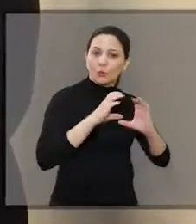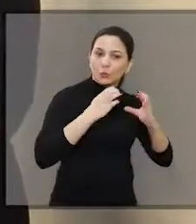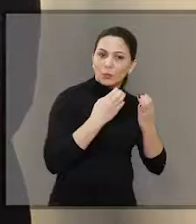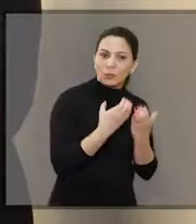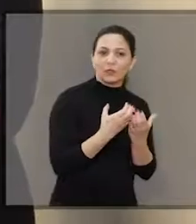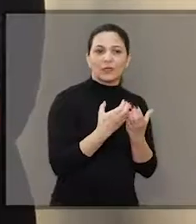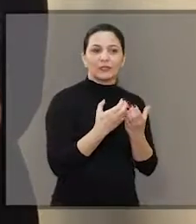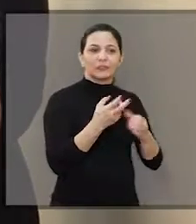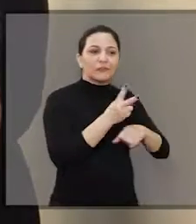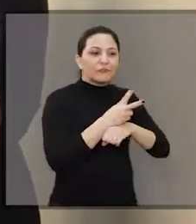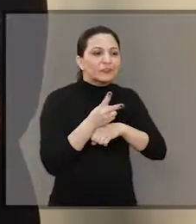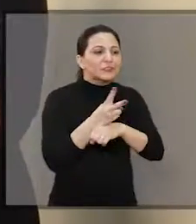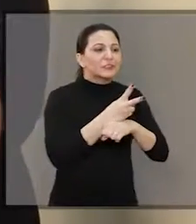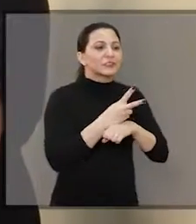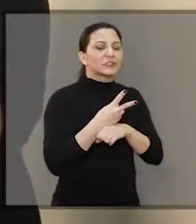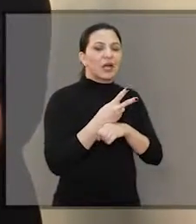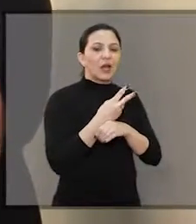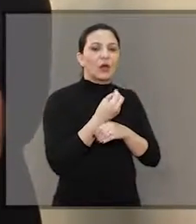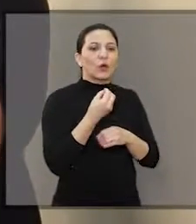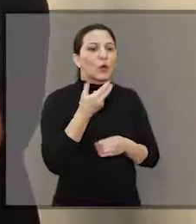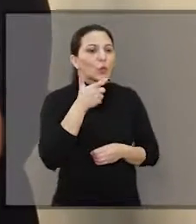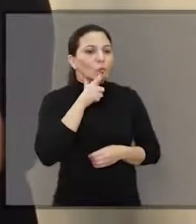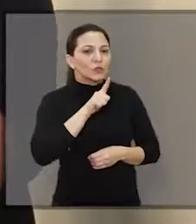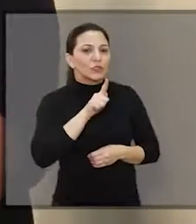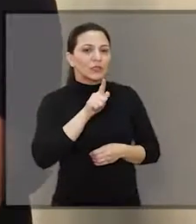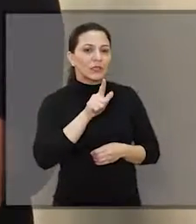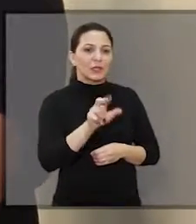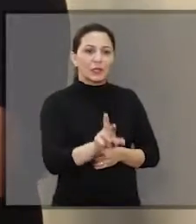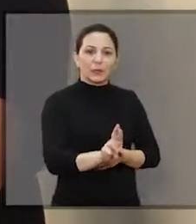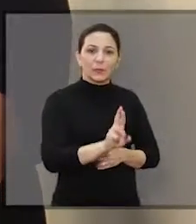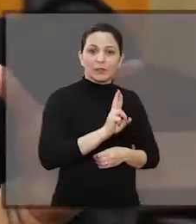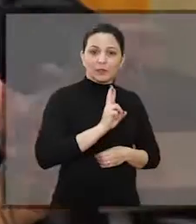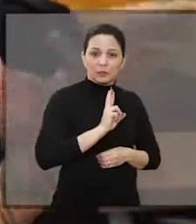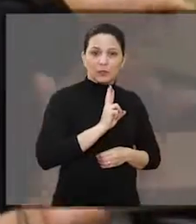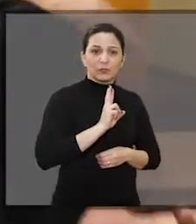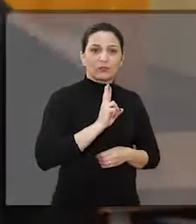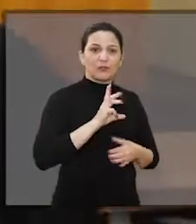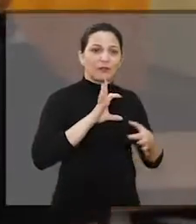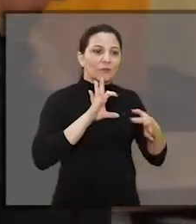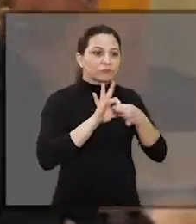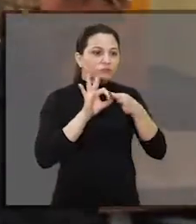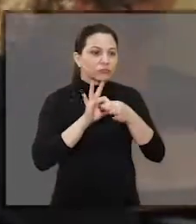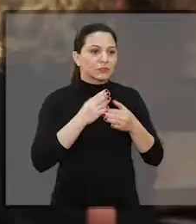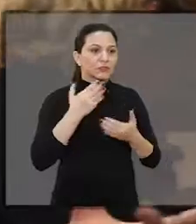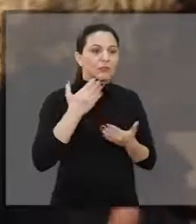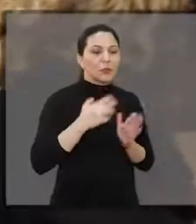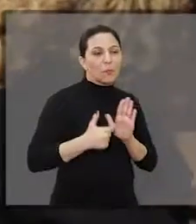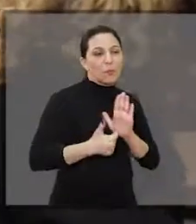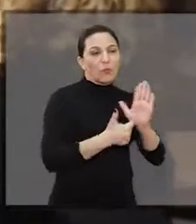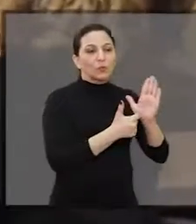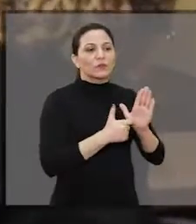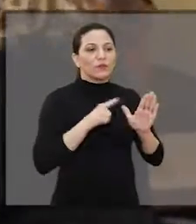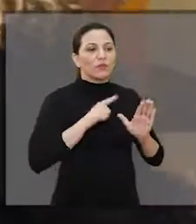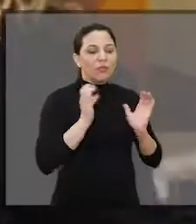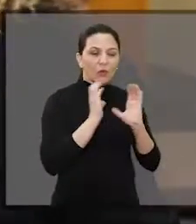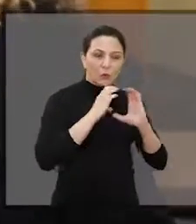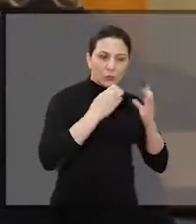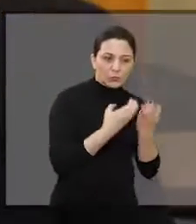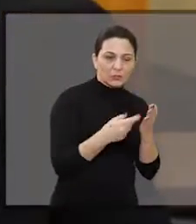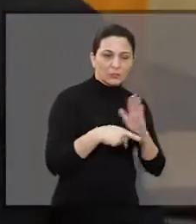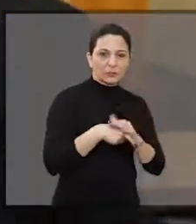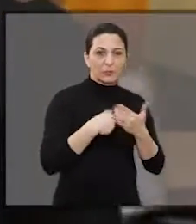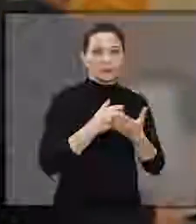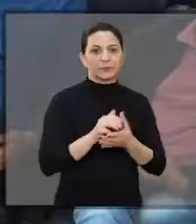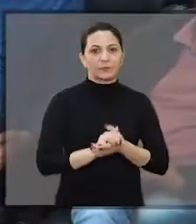fiscalizar tudo isso, que a gente consiga ter aí um retorno, promovendo a união e dando visibilidade para a comunidade